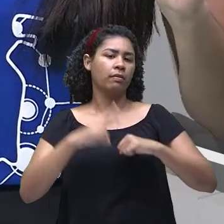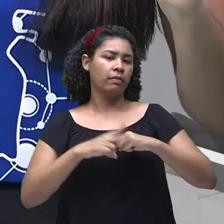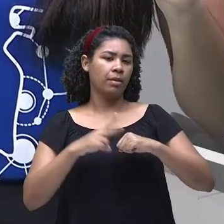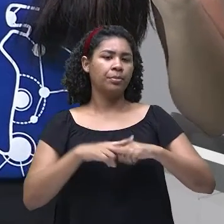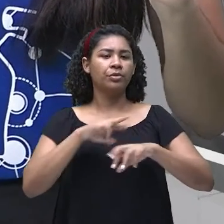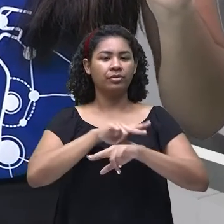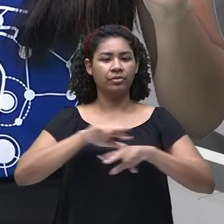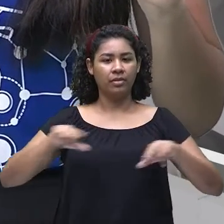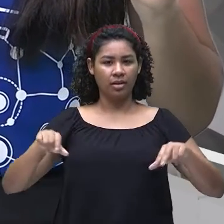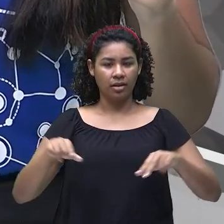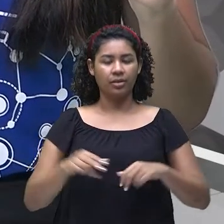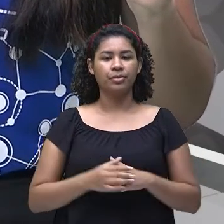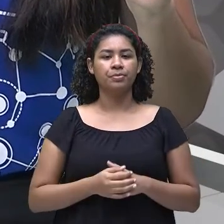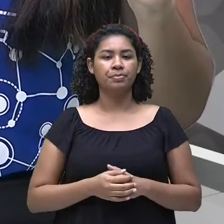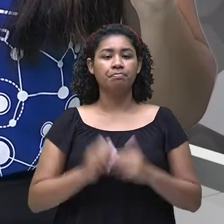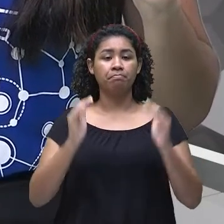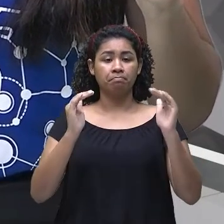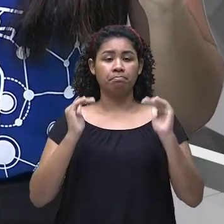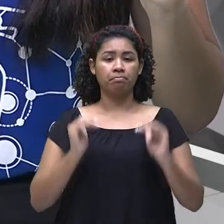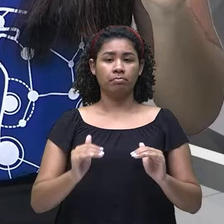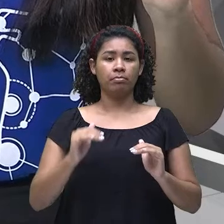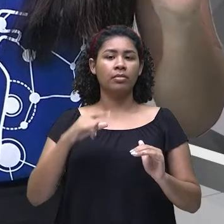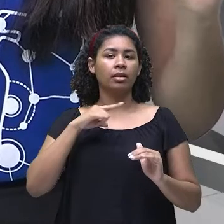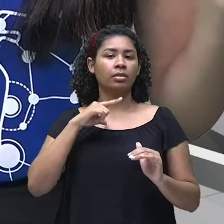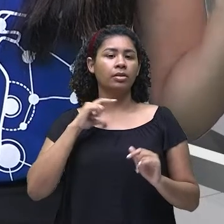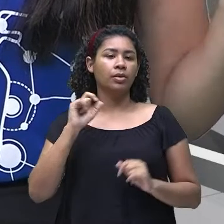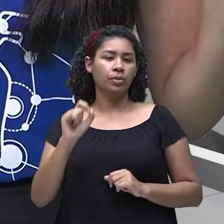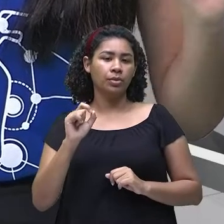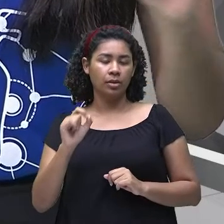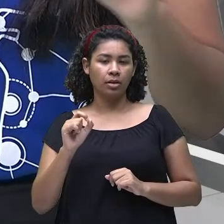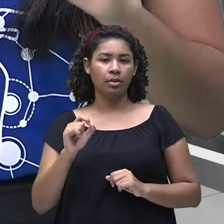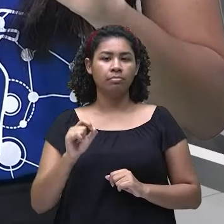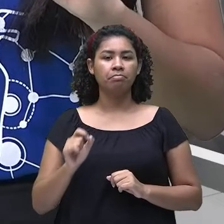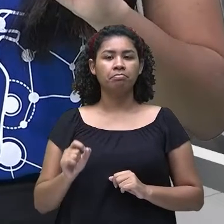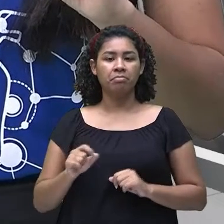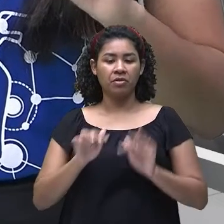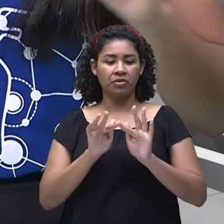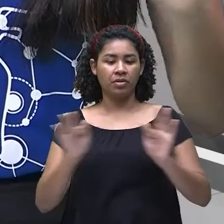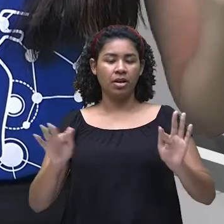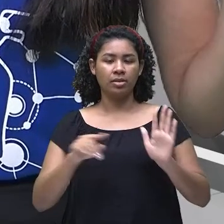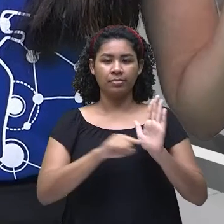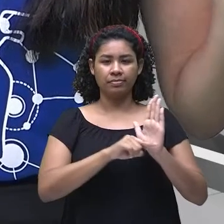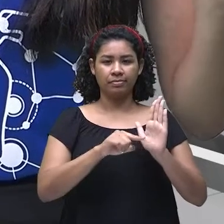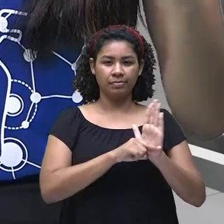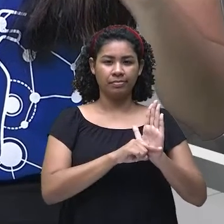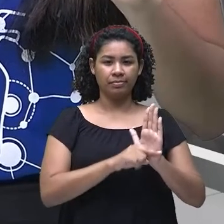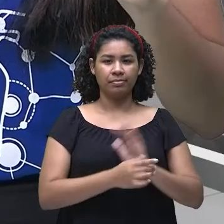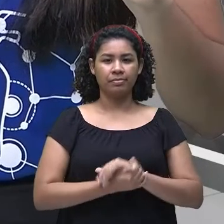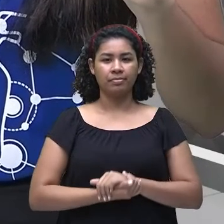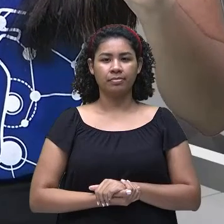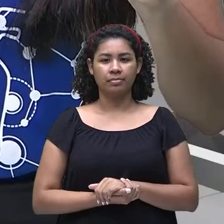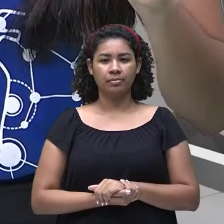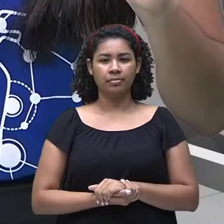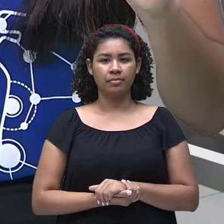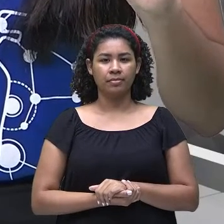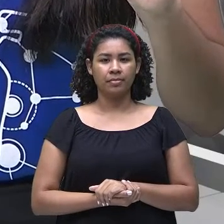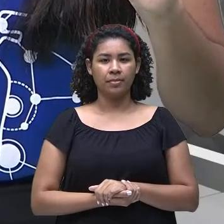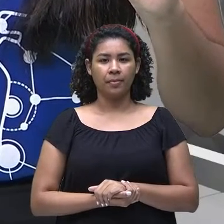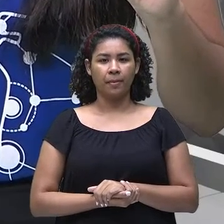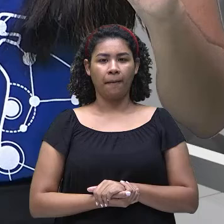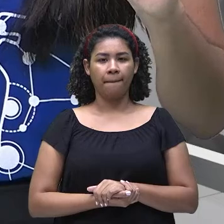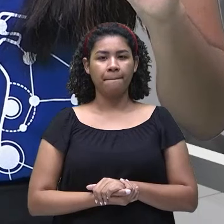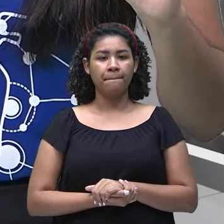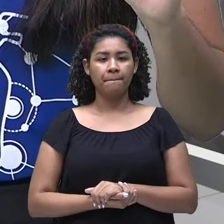hoje também. E embaixo, a forma negativa. She can't paint. She can't paint. Ela